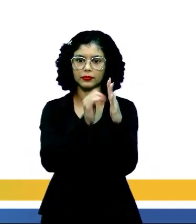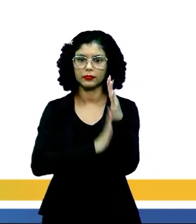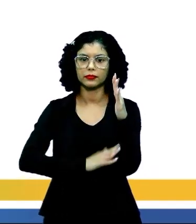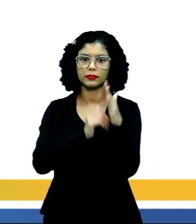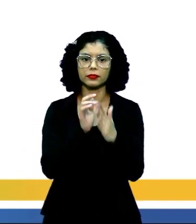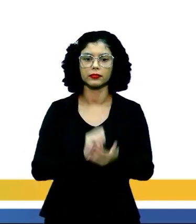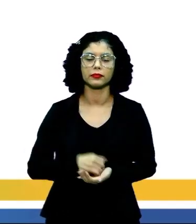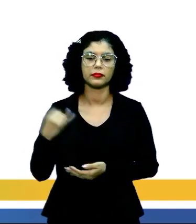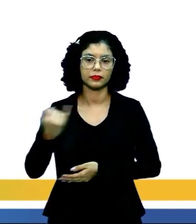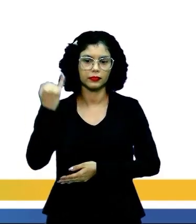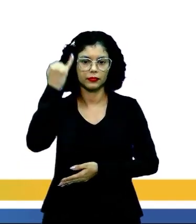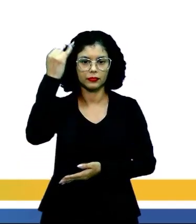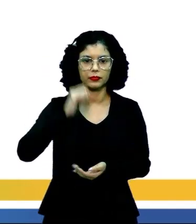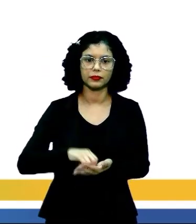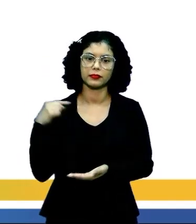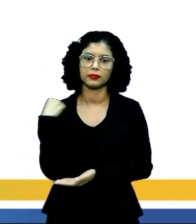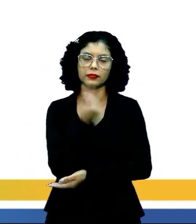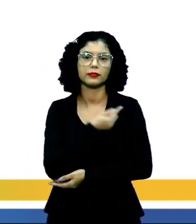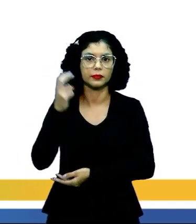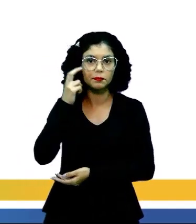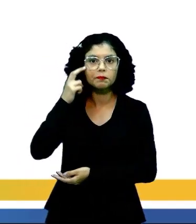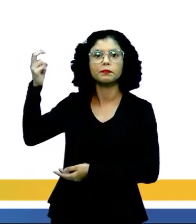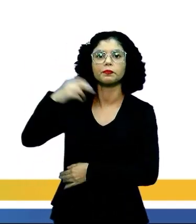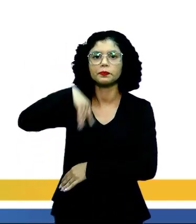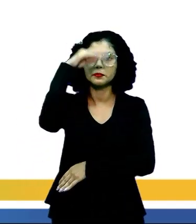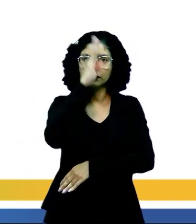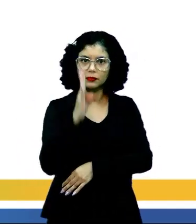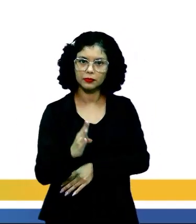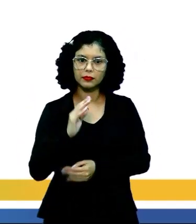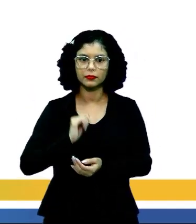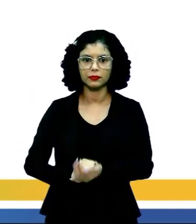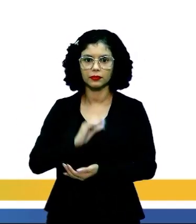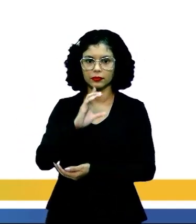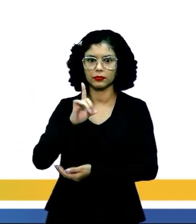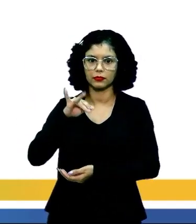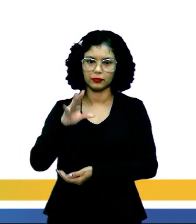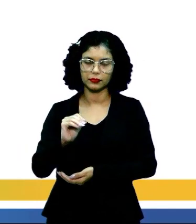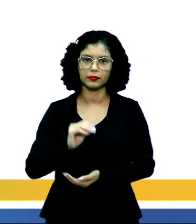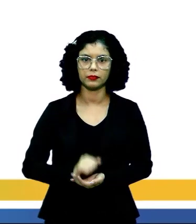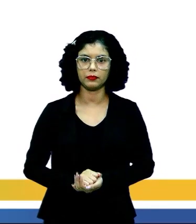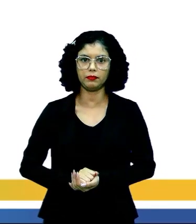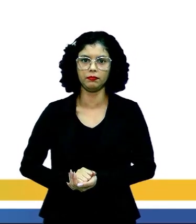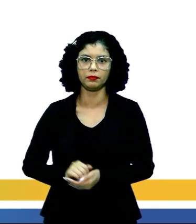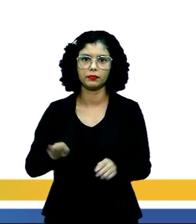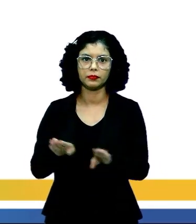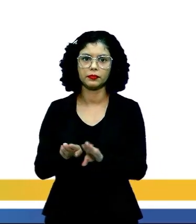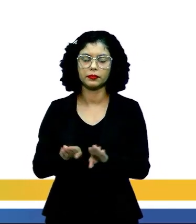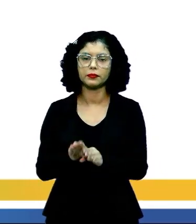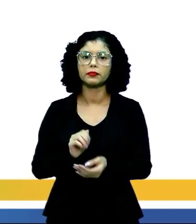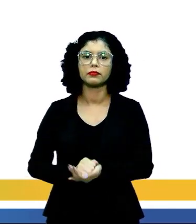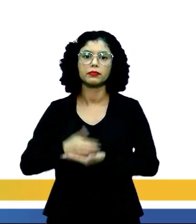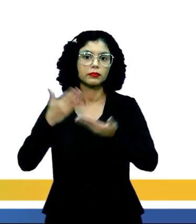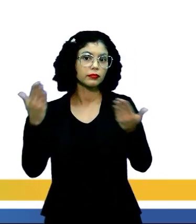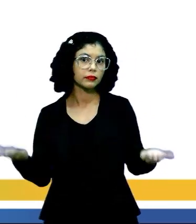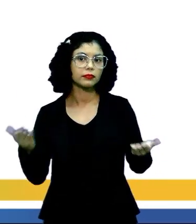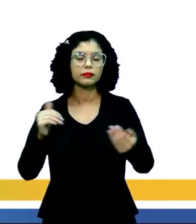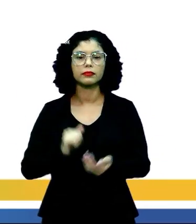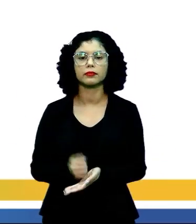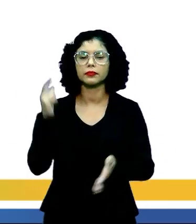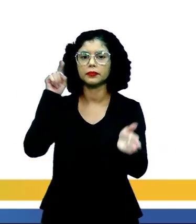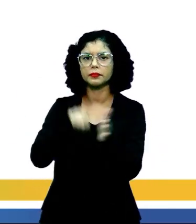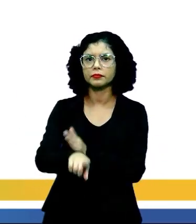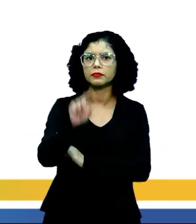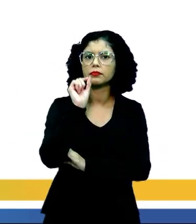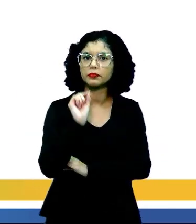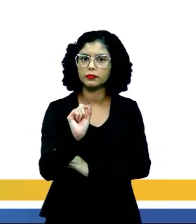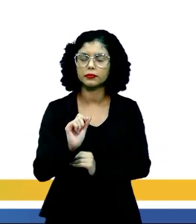pintor importantíssimo na nossa cultura brasileira, que é o Cândido Portinari. Vamos lá? E aí eu pergunto para